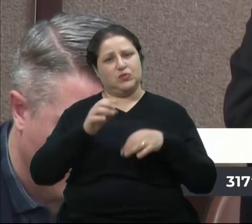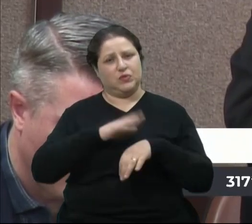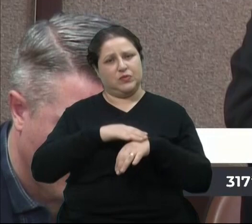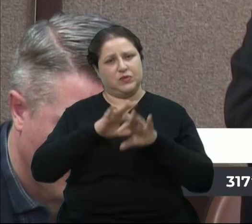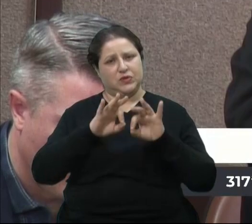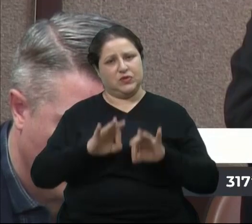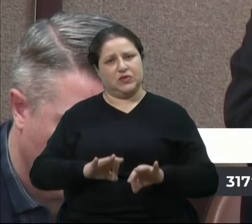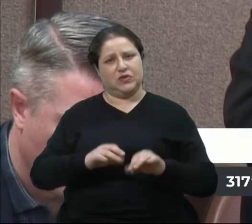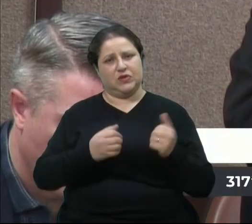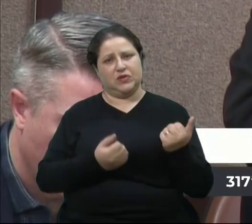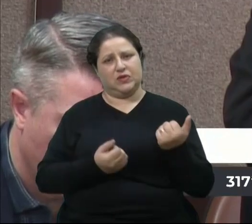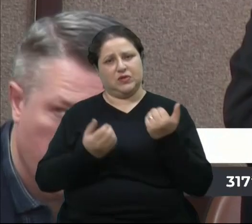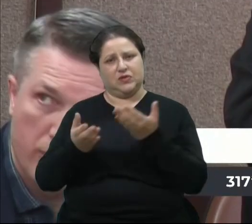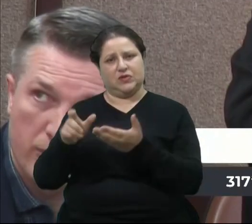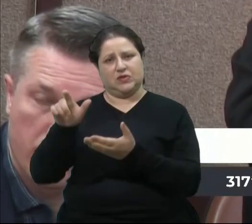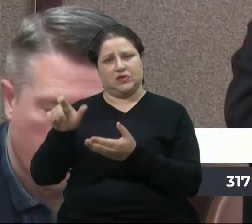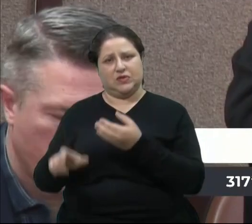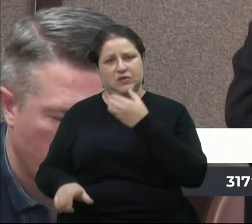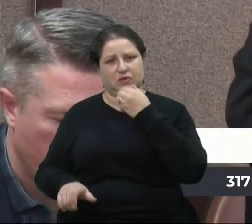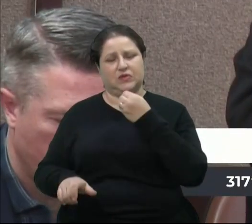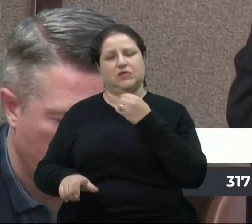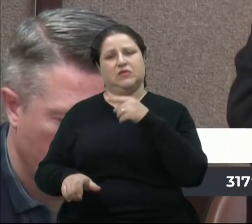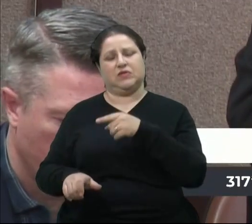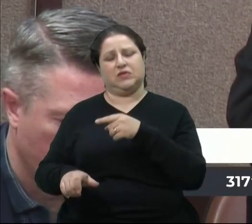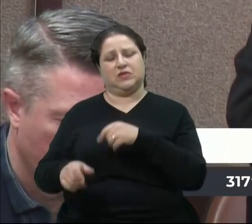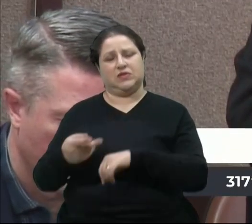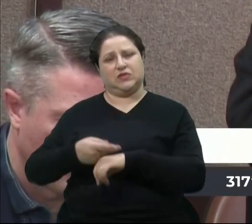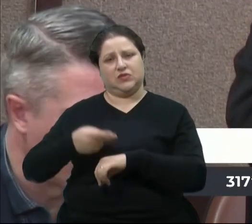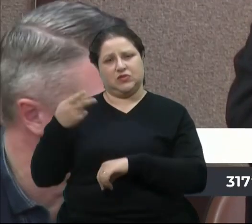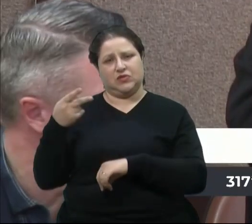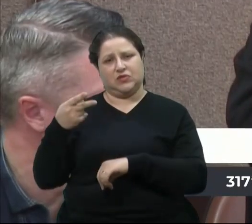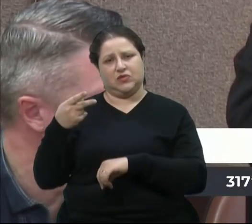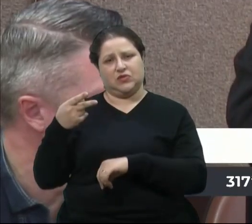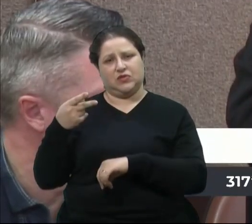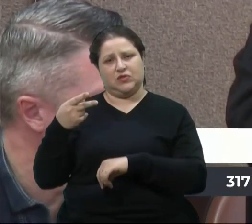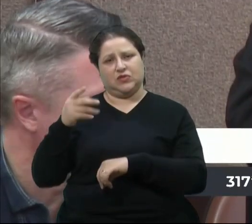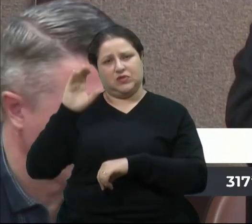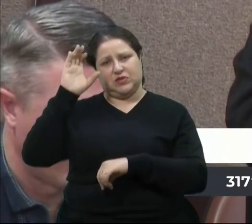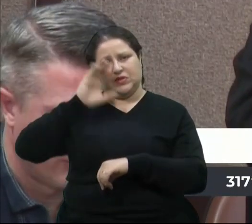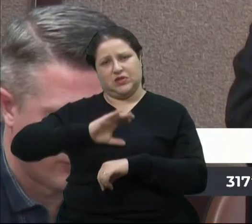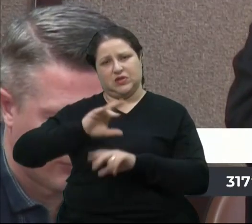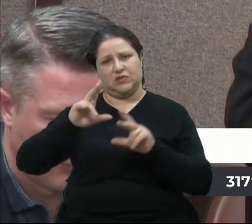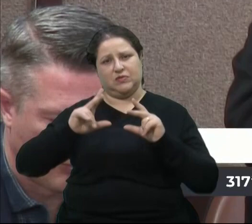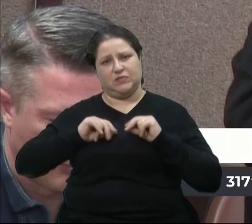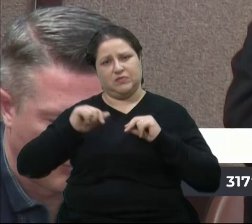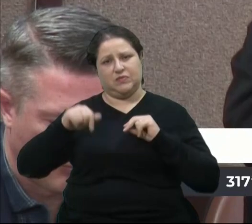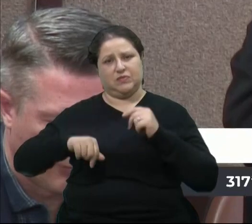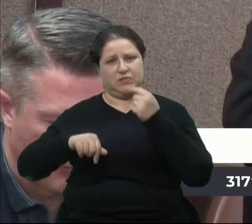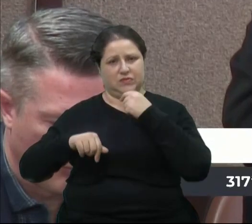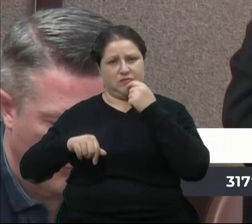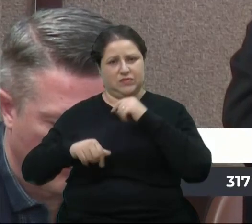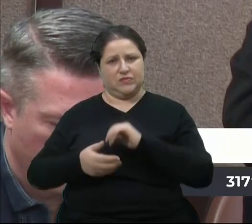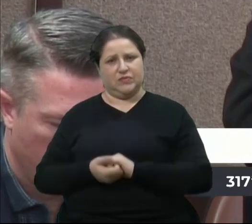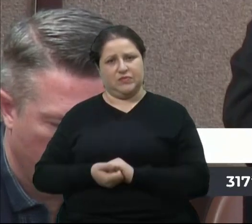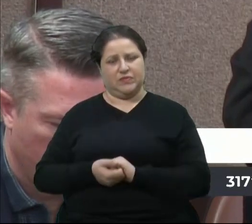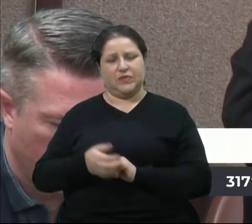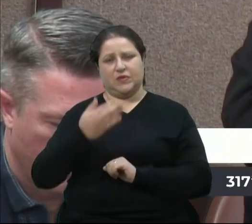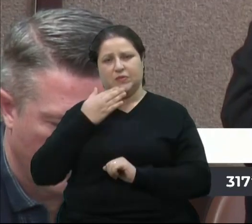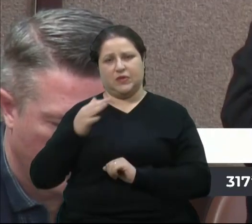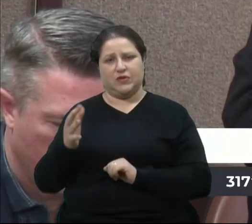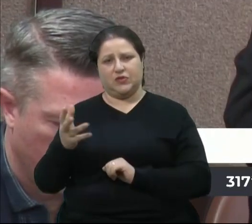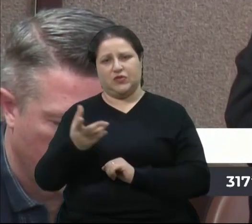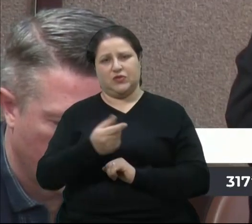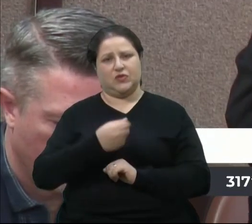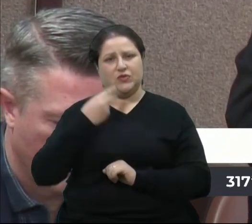Daniel Raul Randon o título de cidadão emérito do município. Diante do exposto, contamos com a apreciação e aprovação do